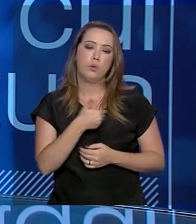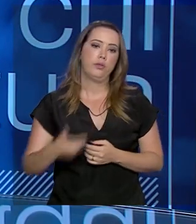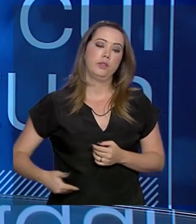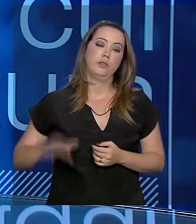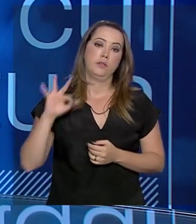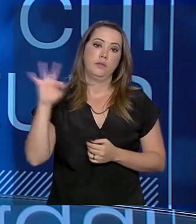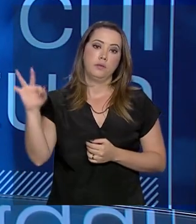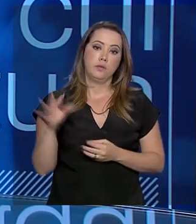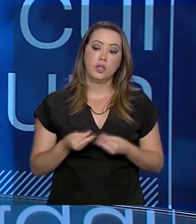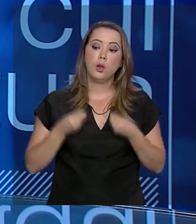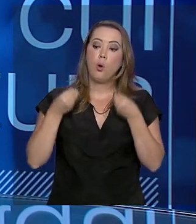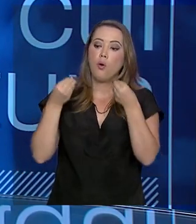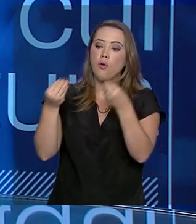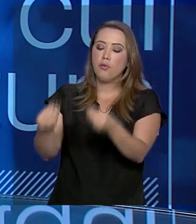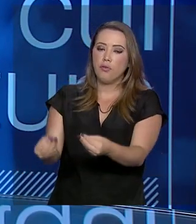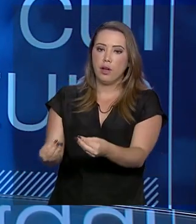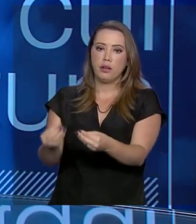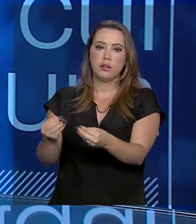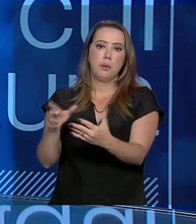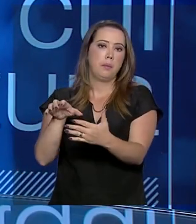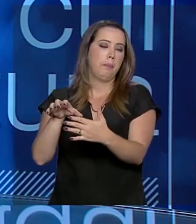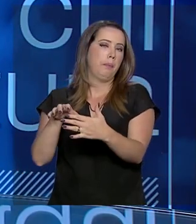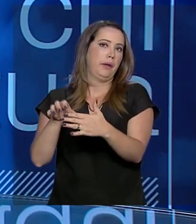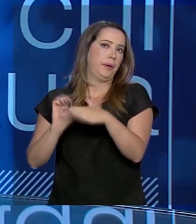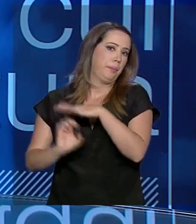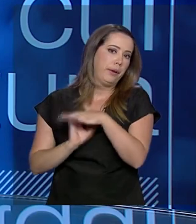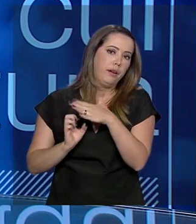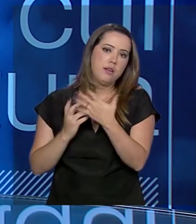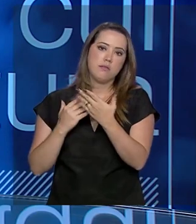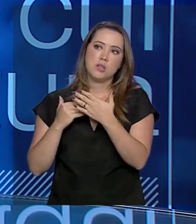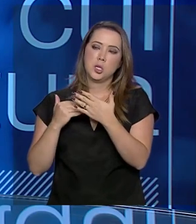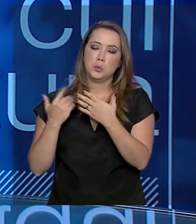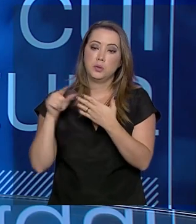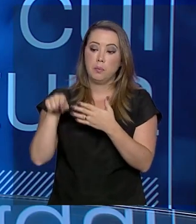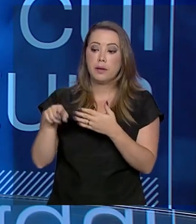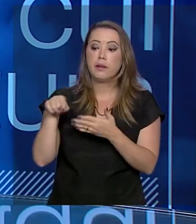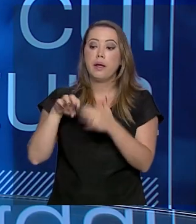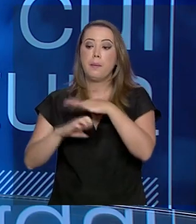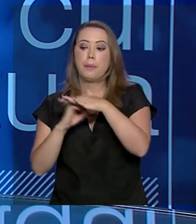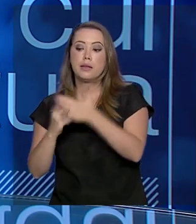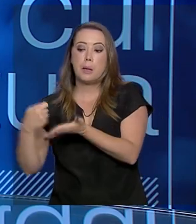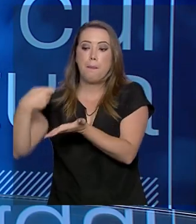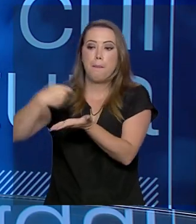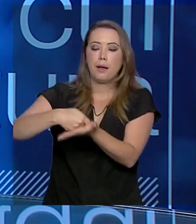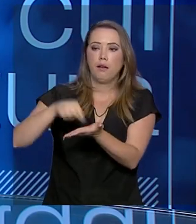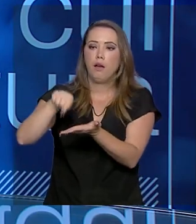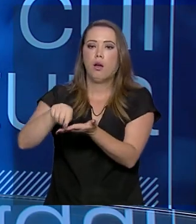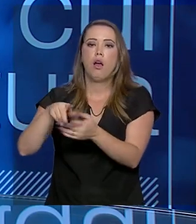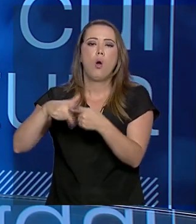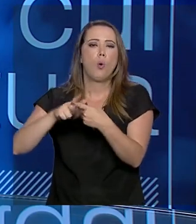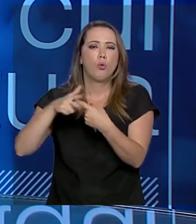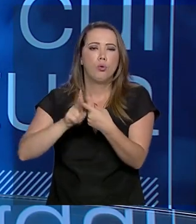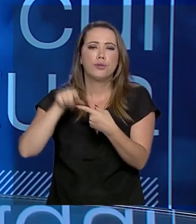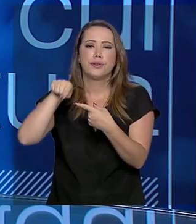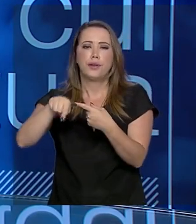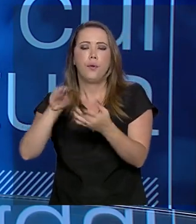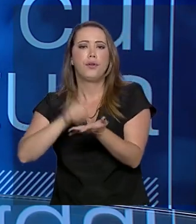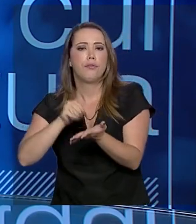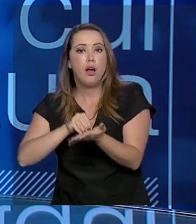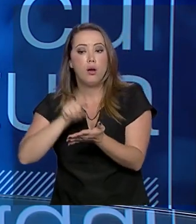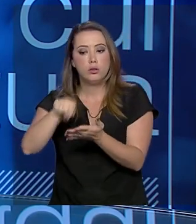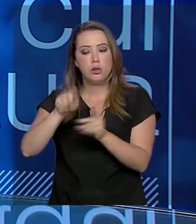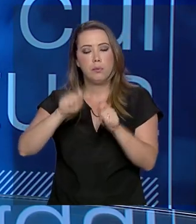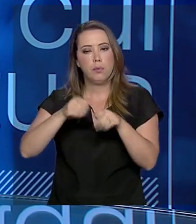federal cede para algum ente, alguma empresa, para que ele faça o investimento que falta naquele empreendimento e que ele possa